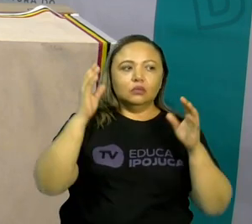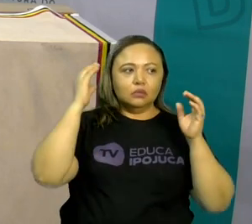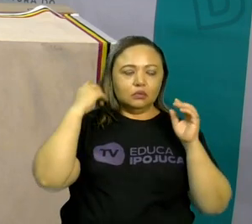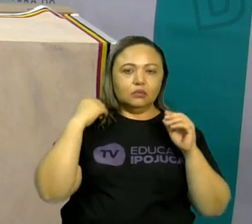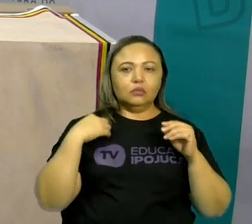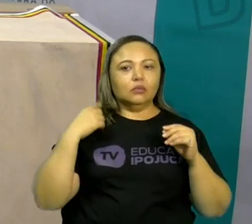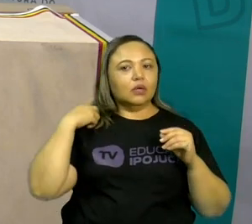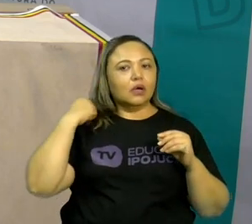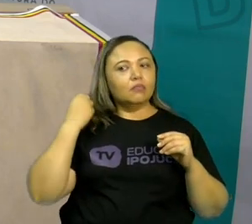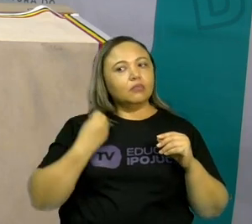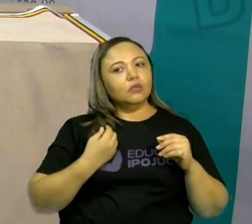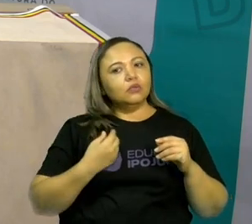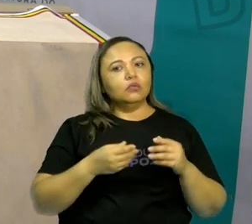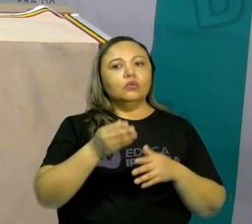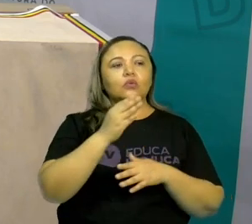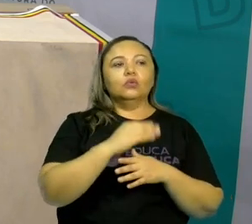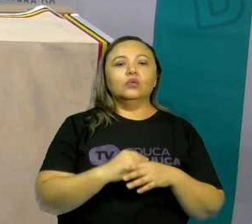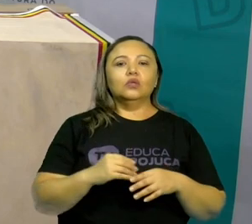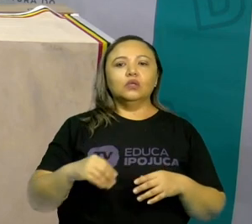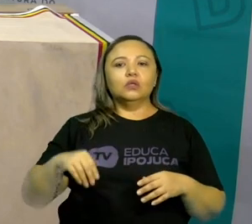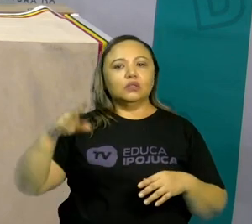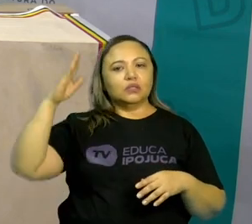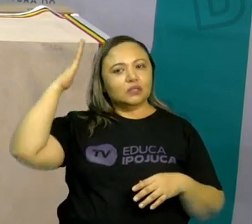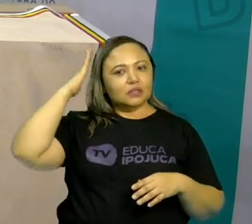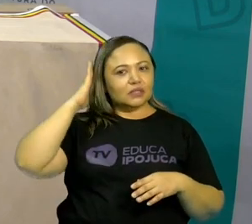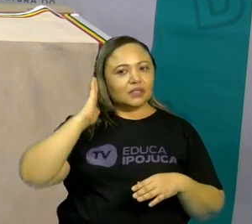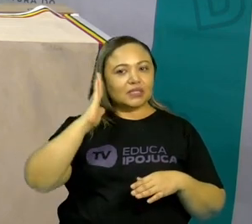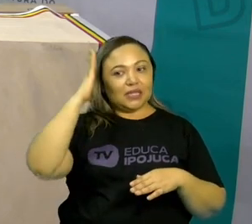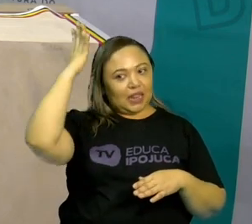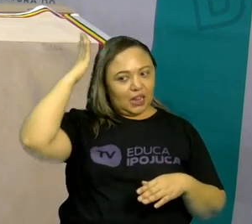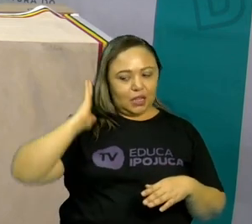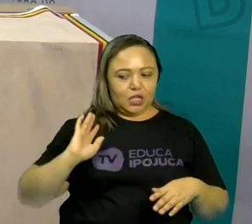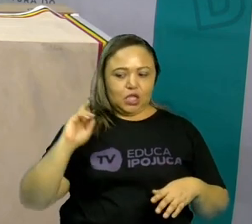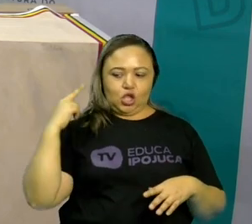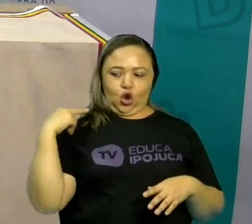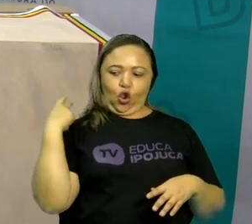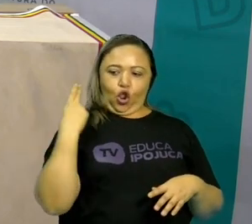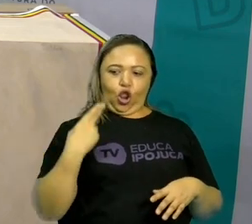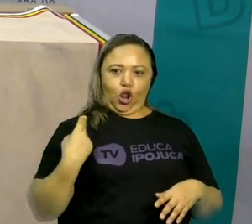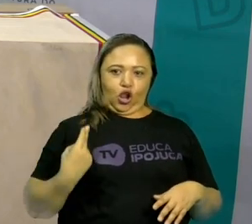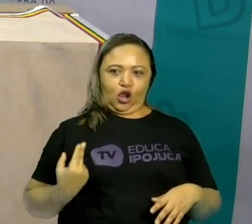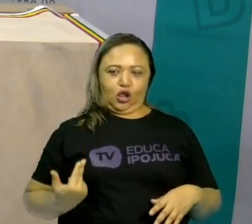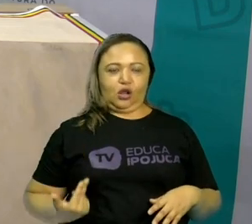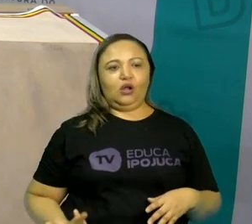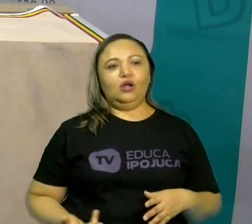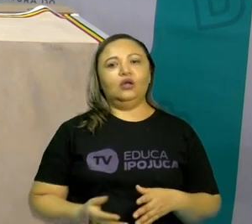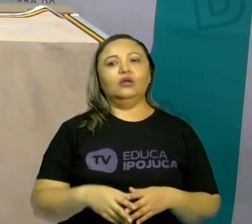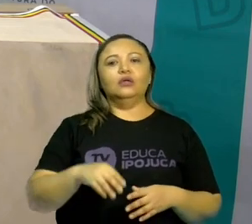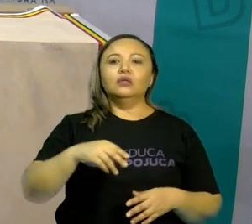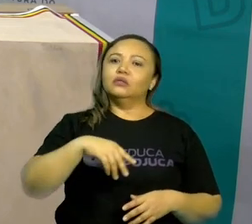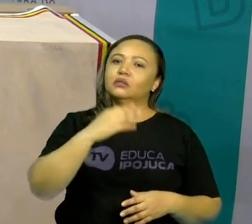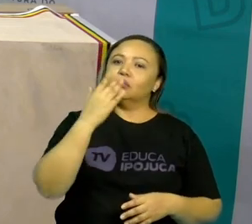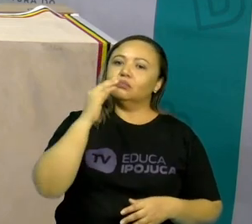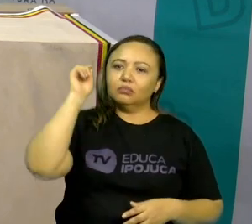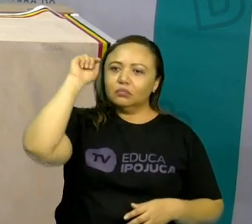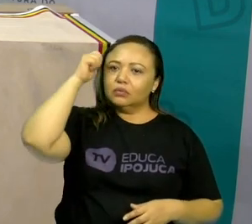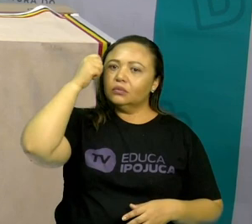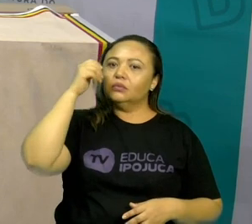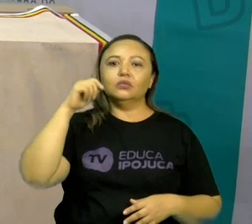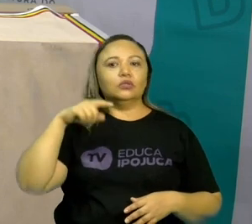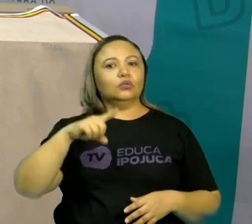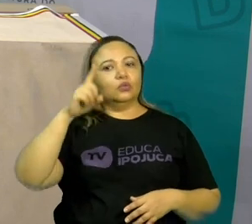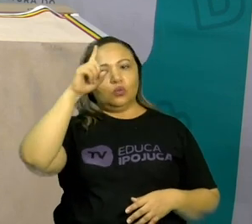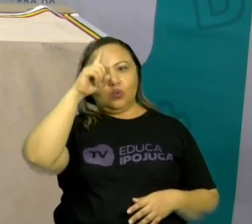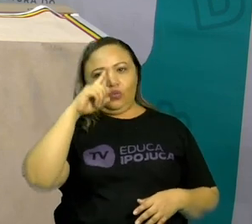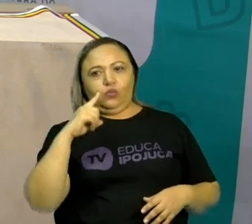o jeitinho do cabelo, se vai ser liso, se vai ser encaracolado, se vai ser preto, se vai ser loiro.